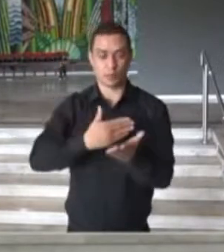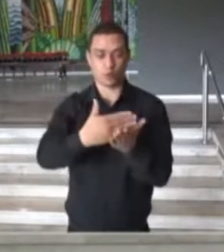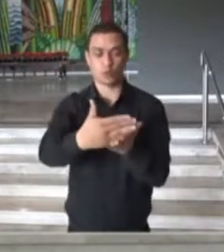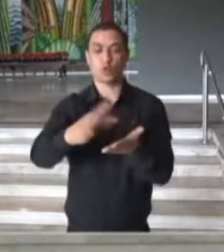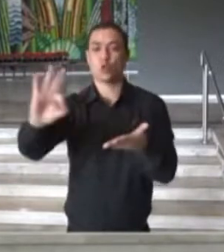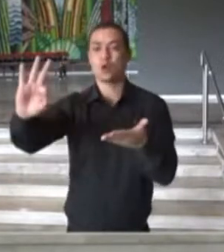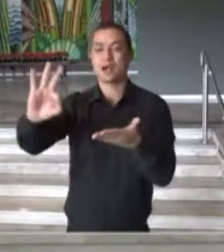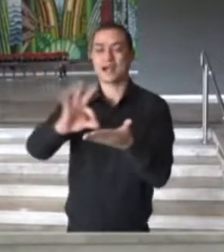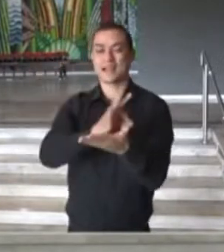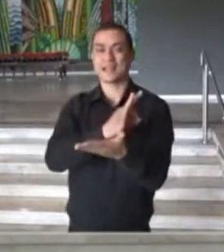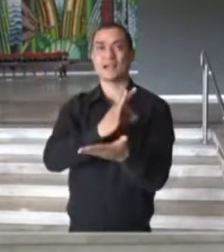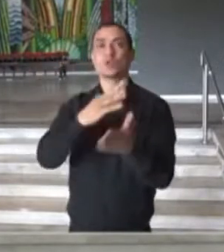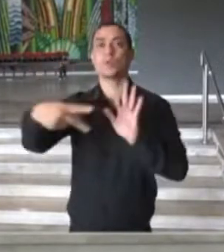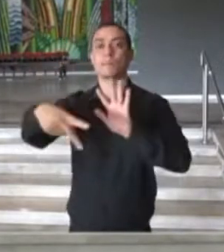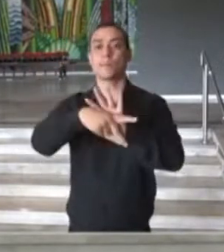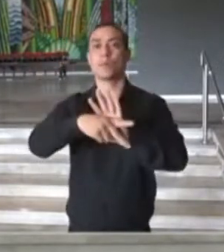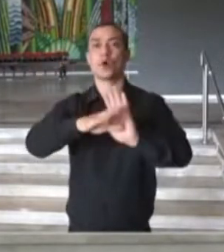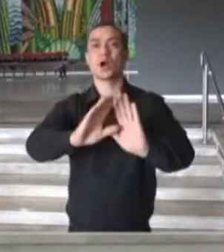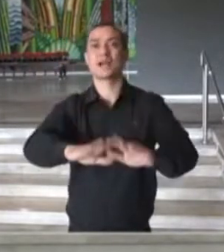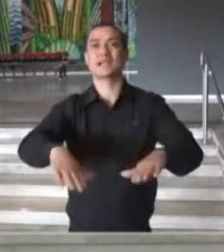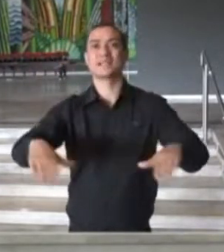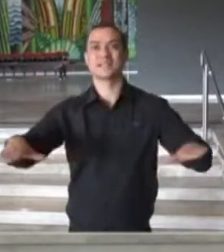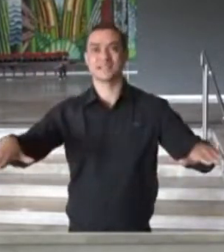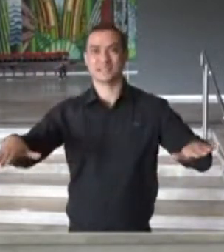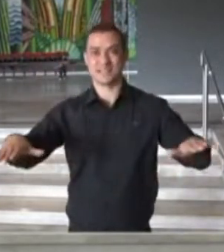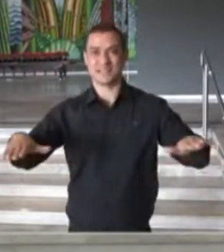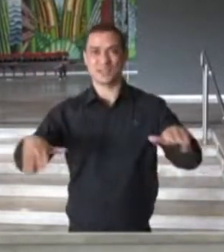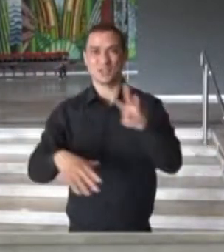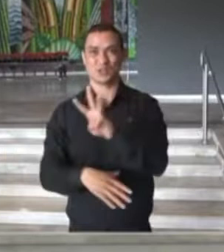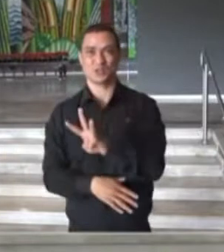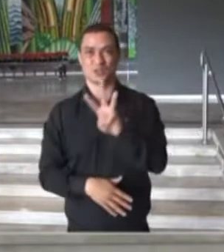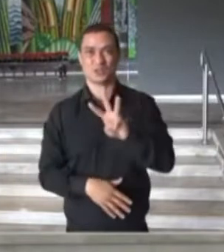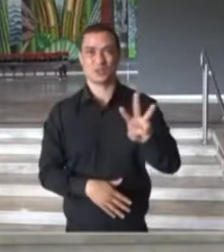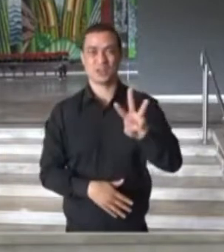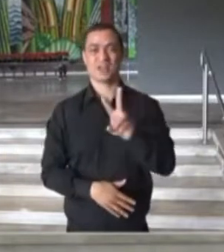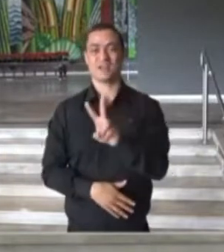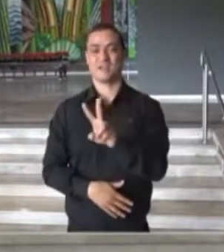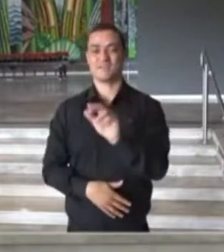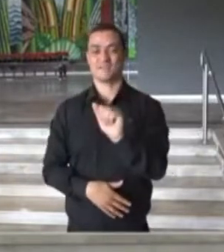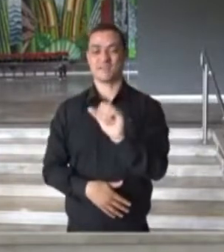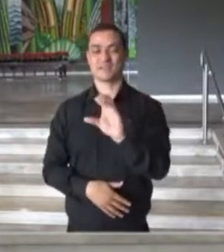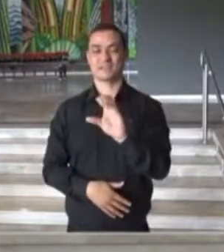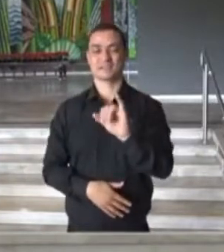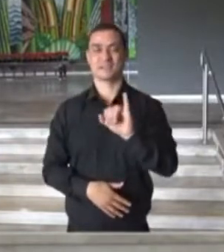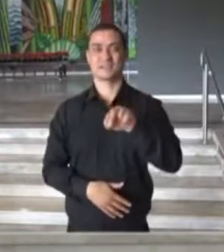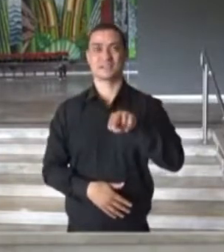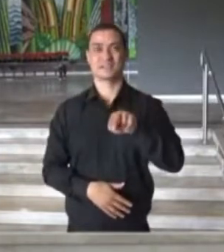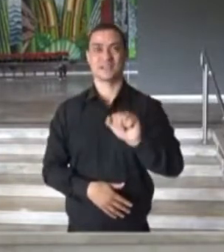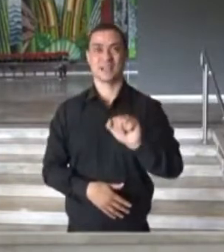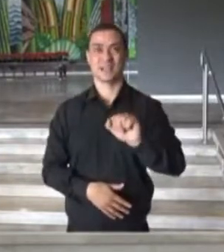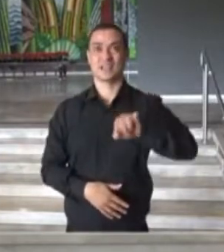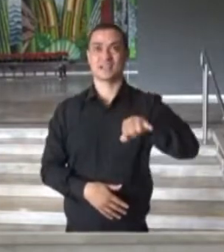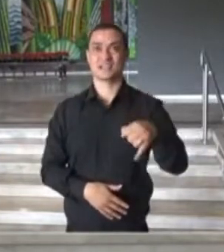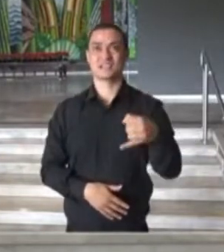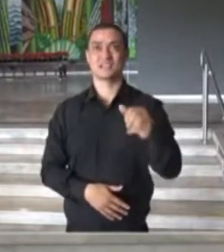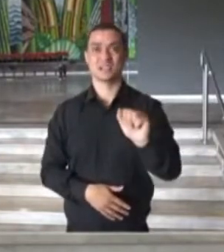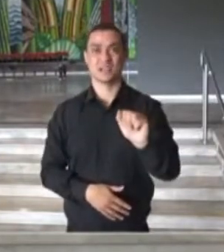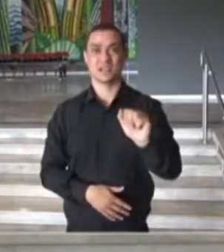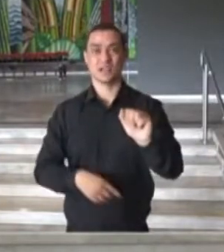-cadastro de crianças na plataforma Vacina Já. A partir de hoje,